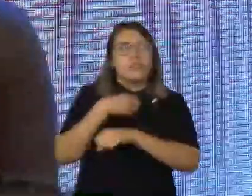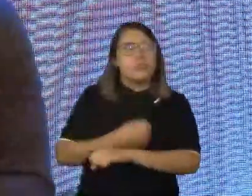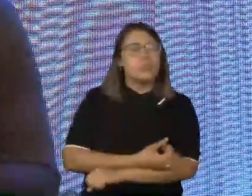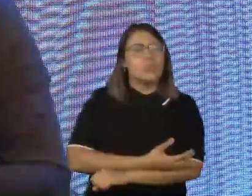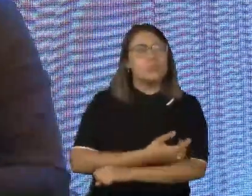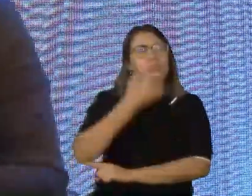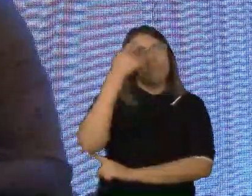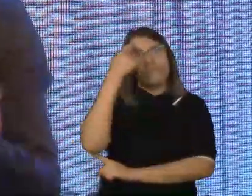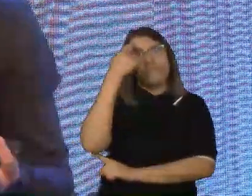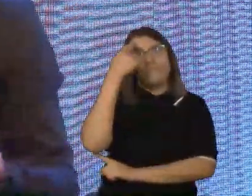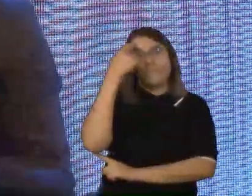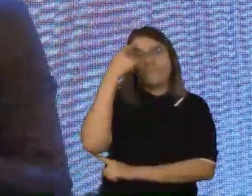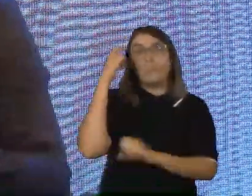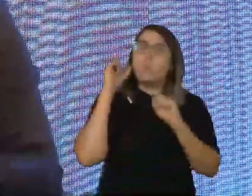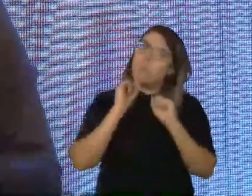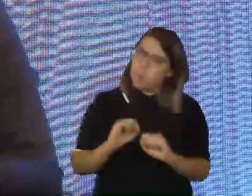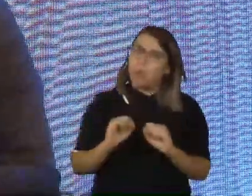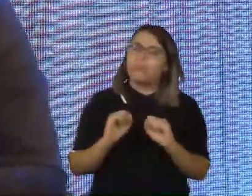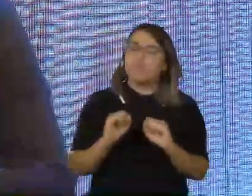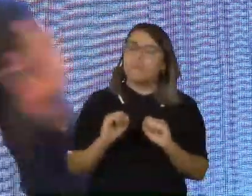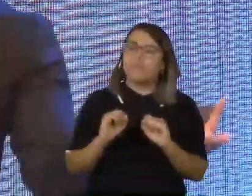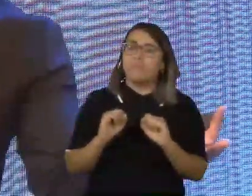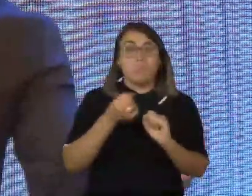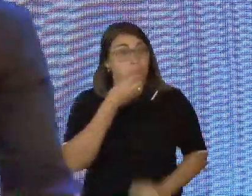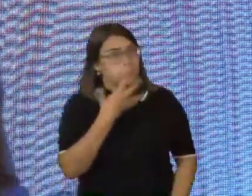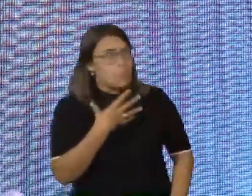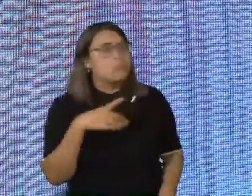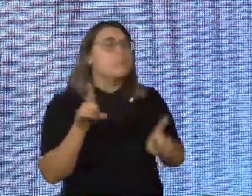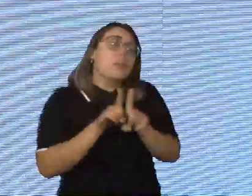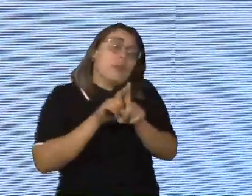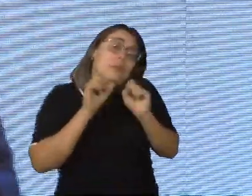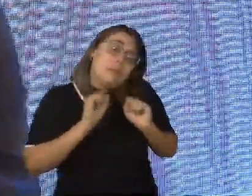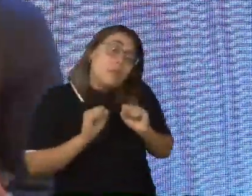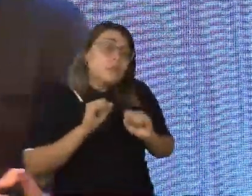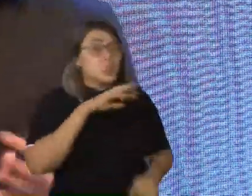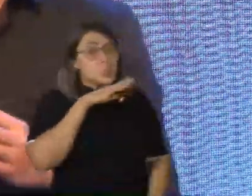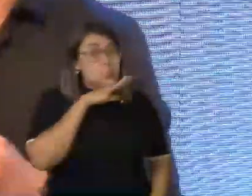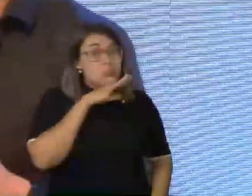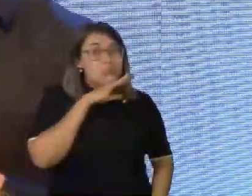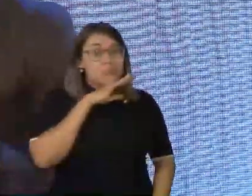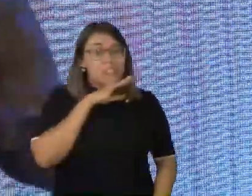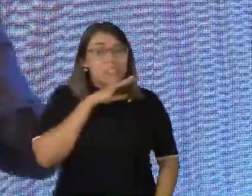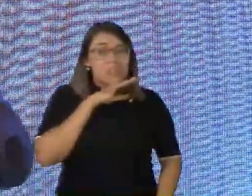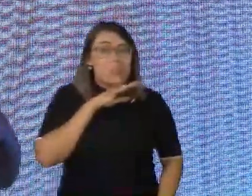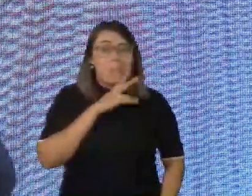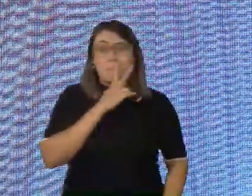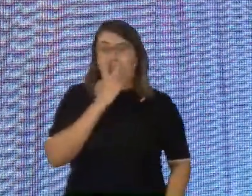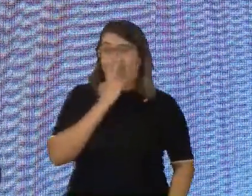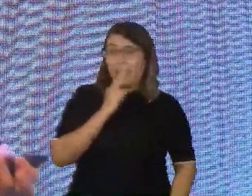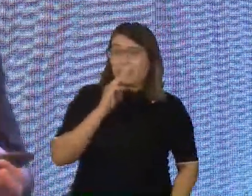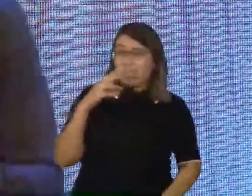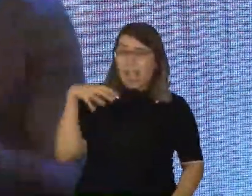falando para vocês. Isso pode ser tanto bom quanto ruim. Vocês podem estar achando a minha fala um pouquinho acelerada, acelerada,